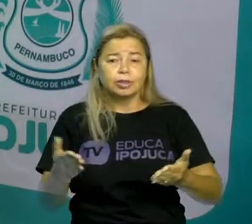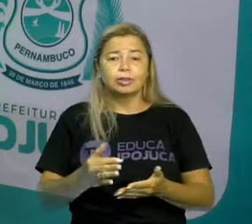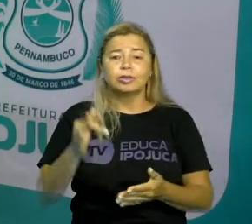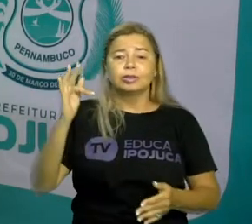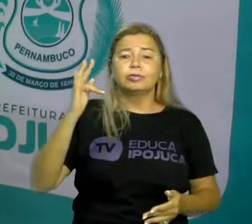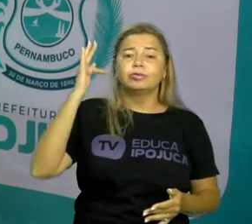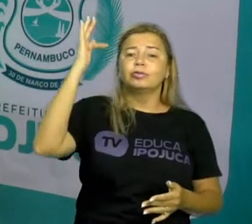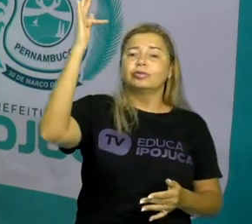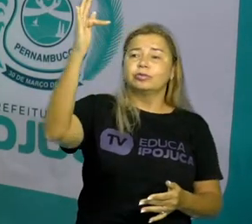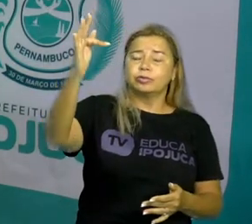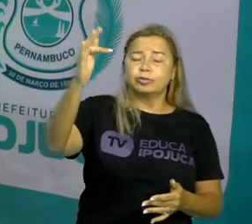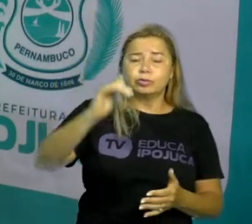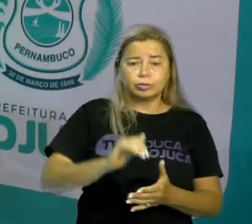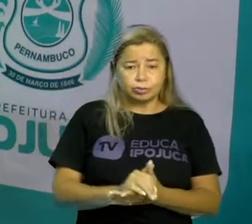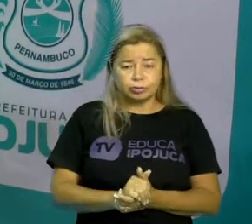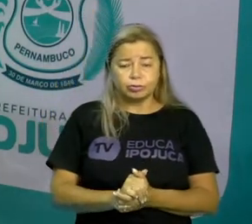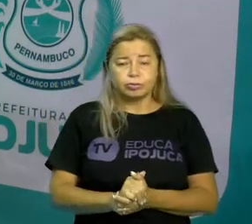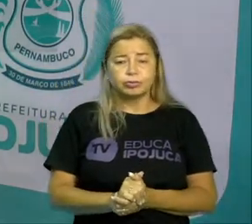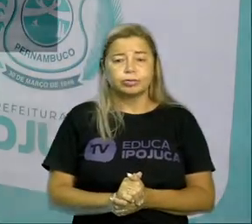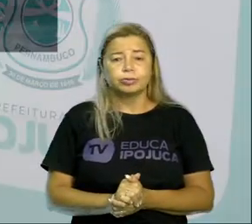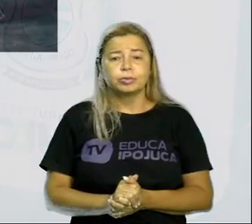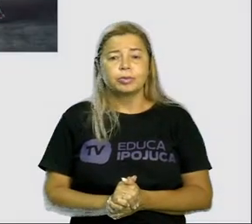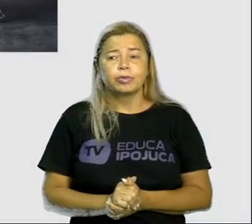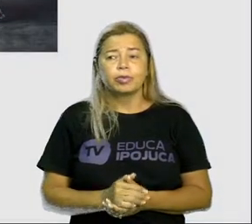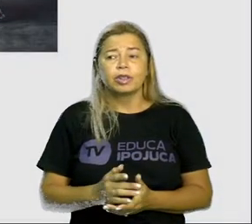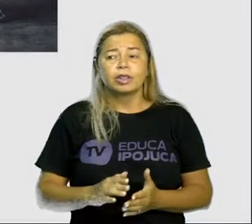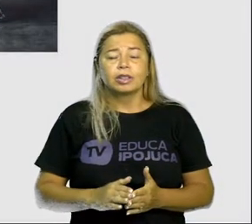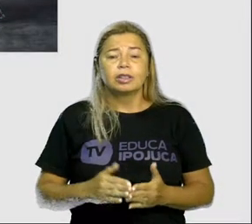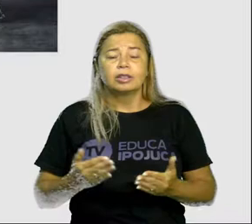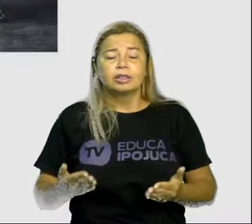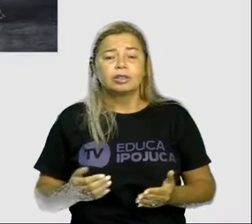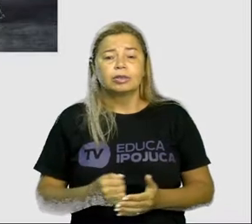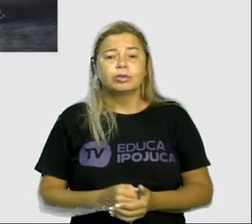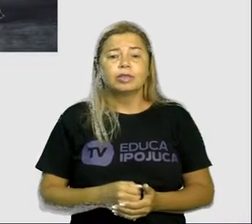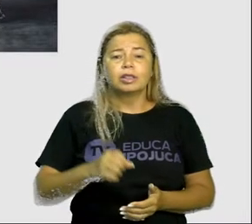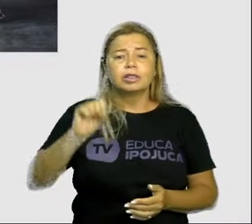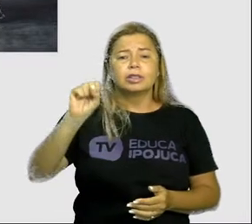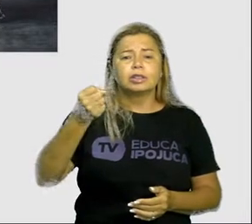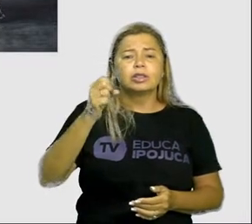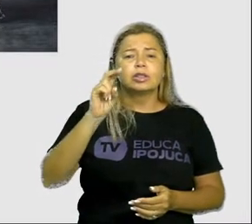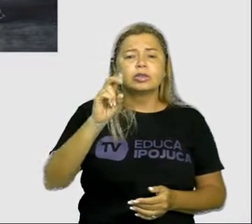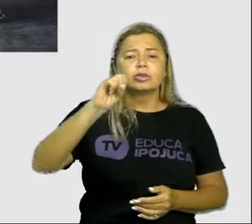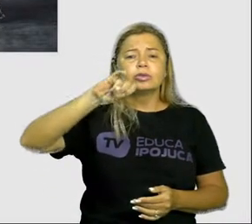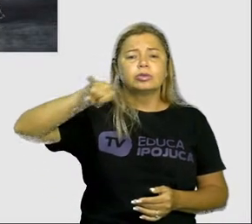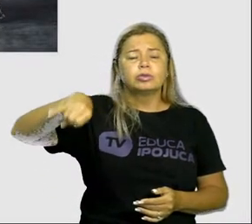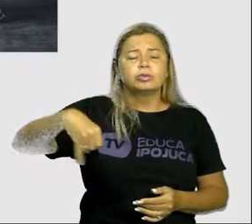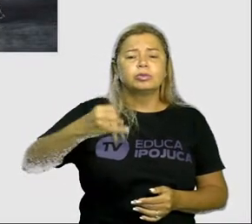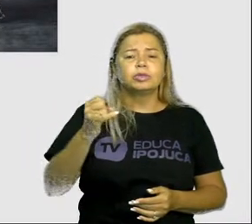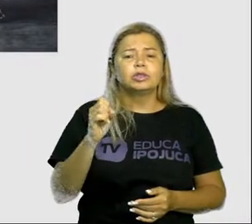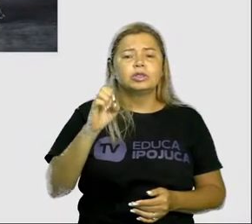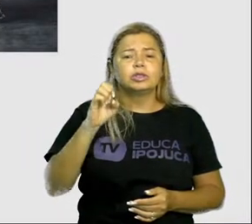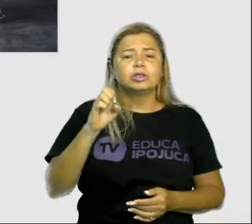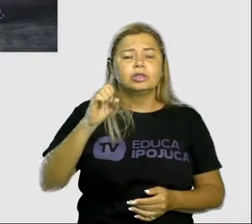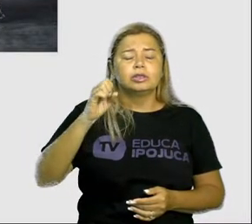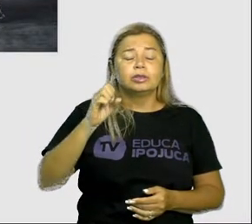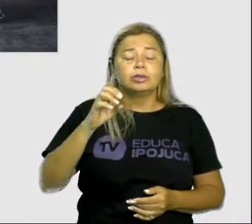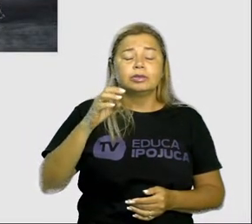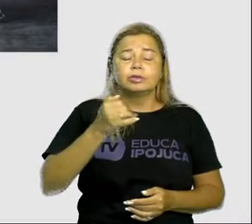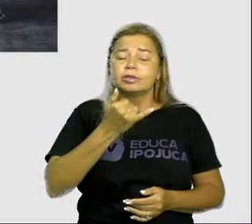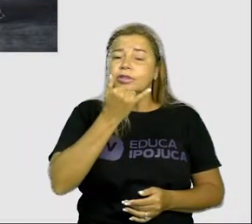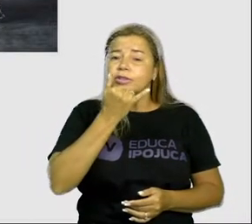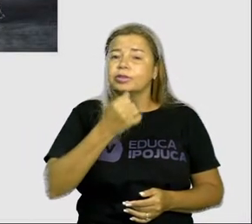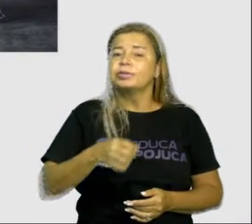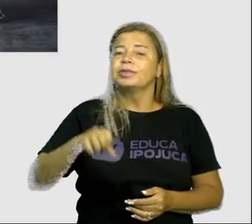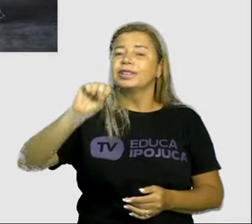Os tempos verbais Ele é do modo subjuntivo A gente tem aqui esse do modo subjuntivo Que ele diz assim, ó Os tempos